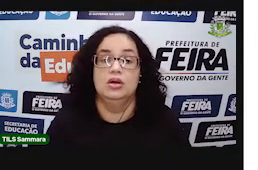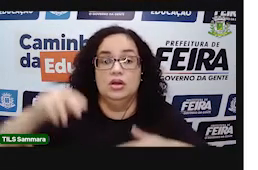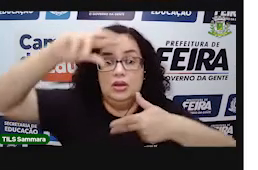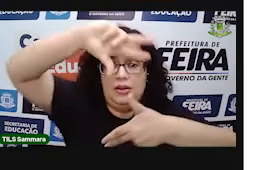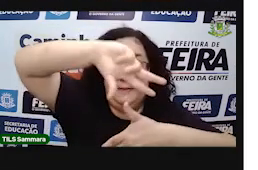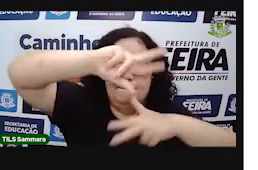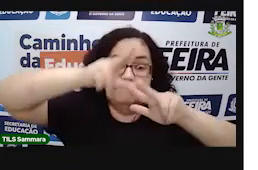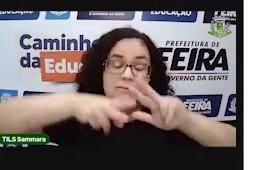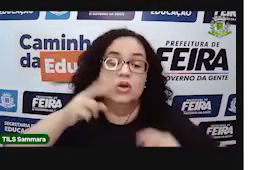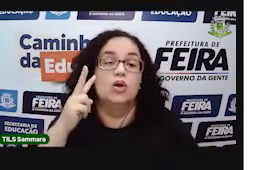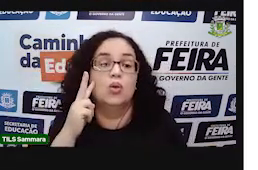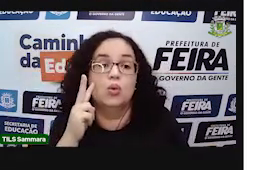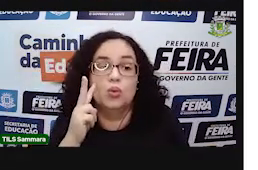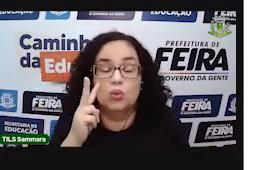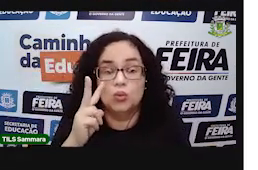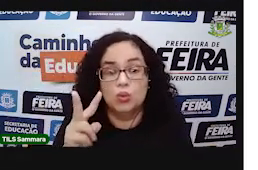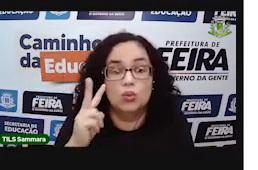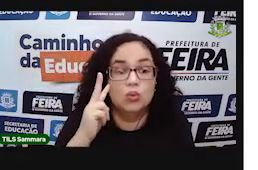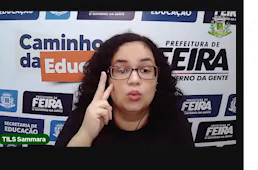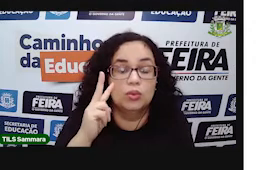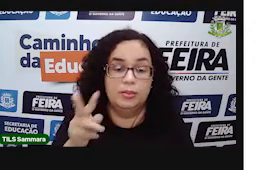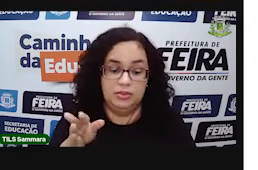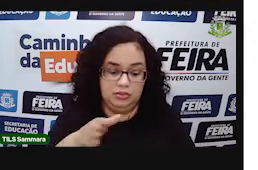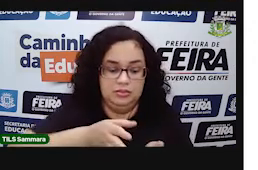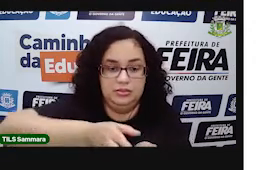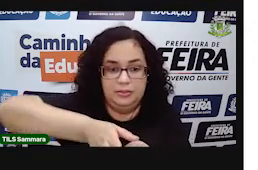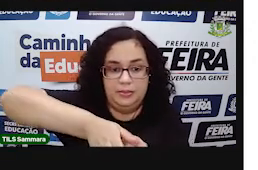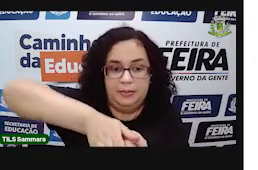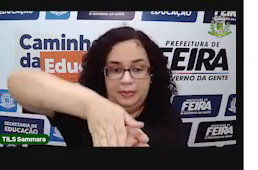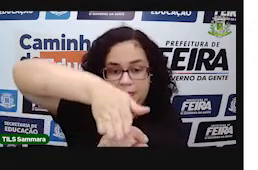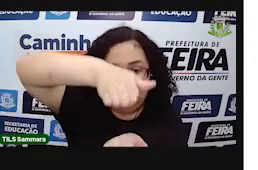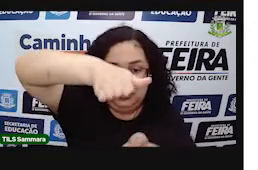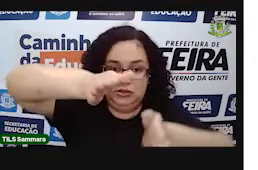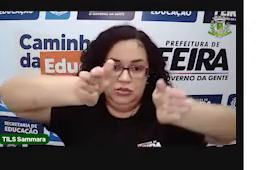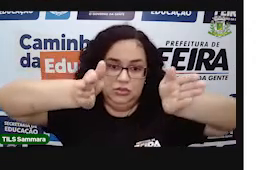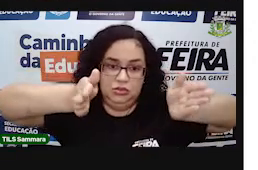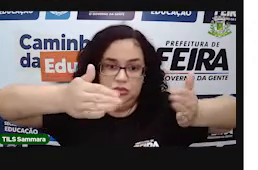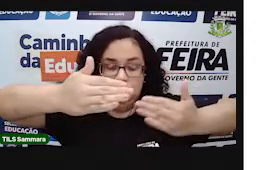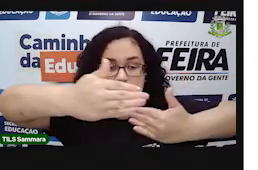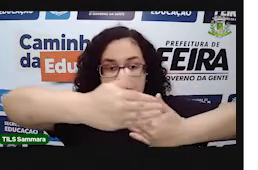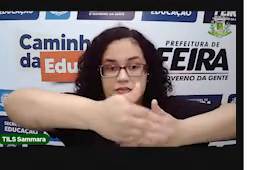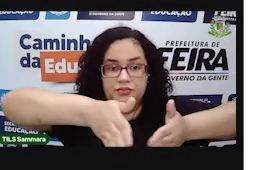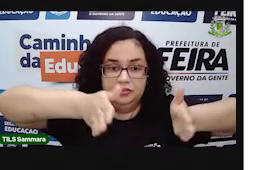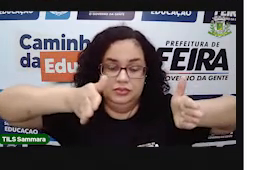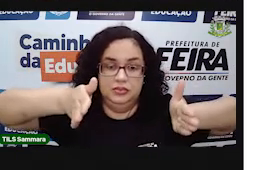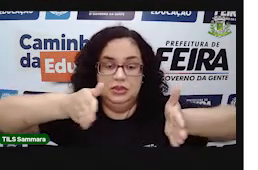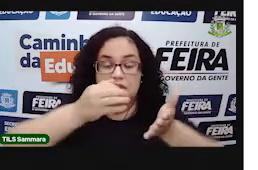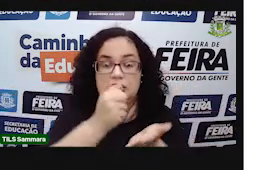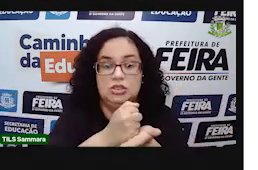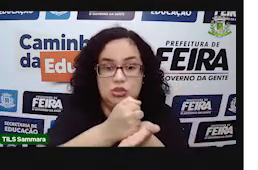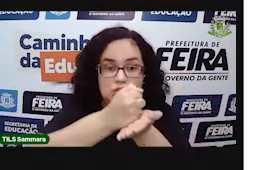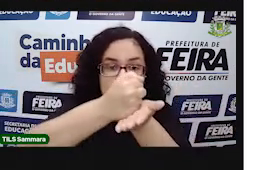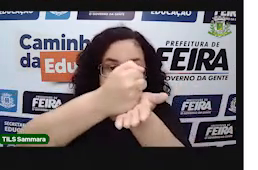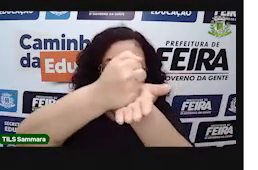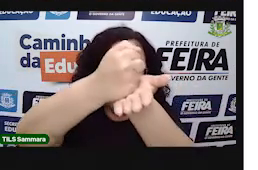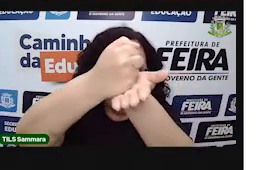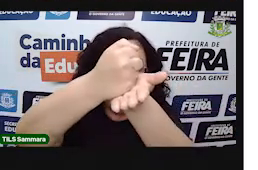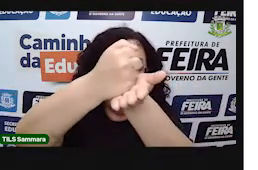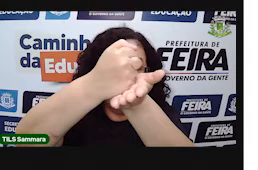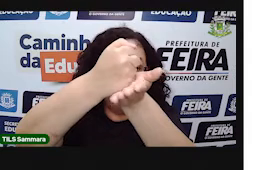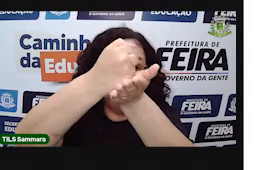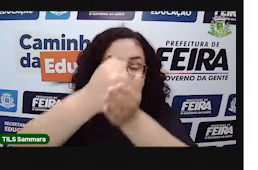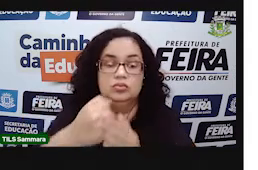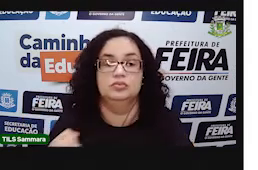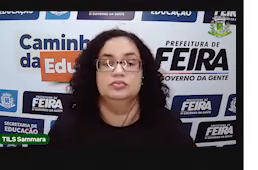a parte do poliedro que a gente consegue pegar ele e colocar ele em pé, em uma mesa. É a parte que